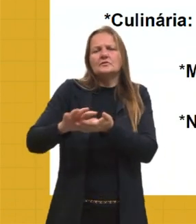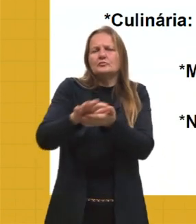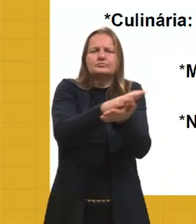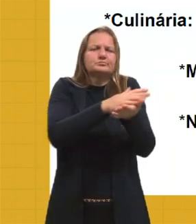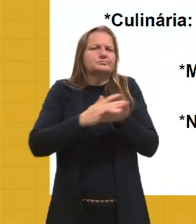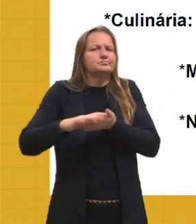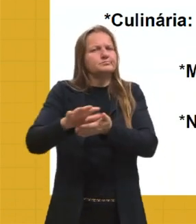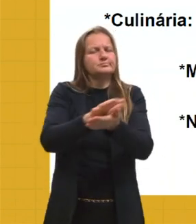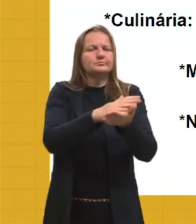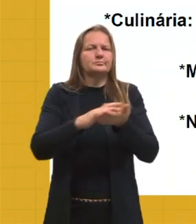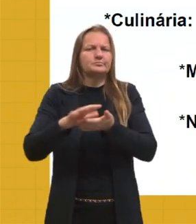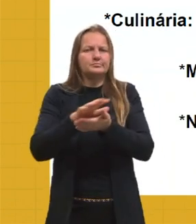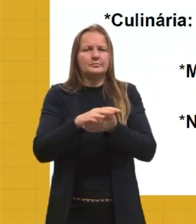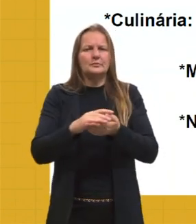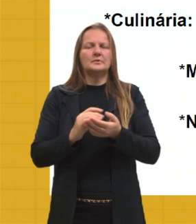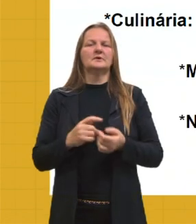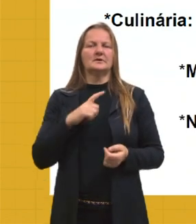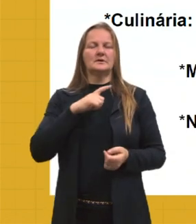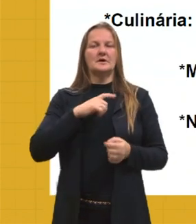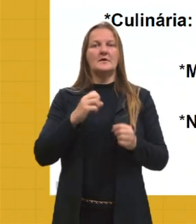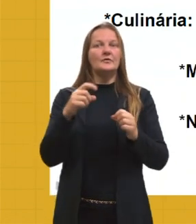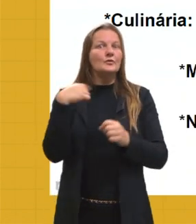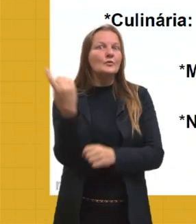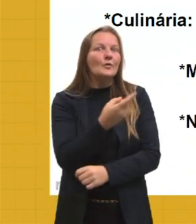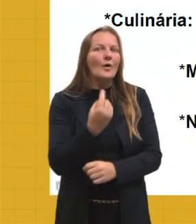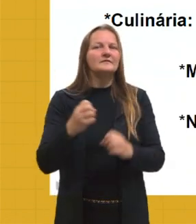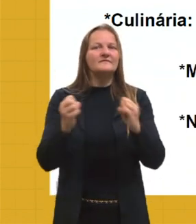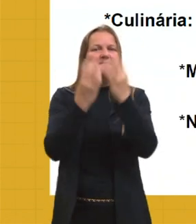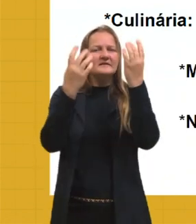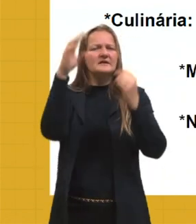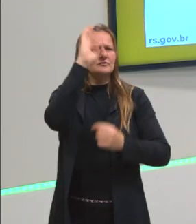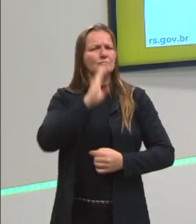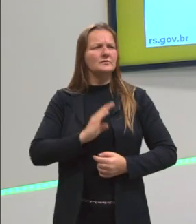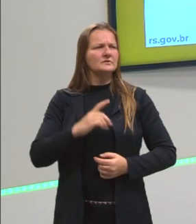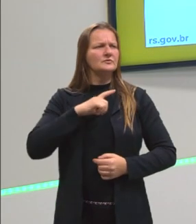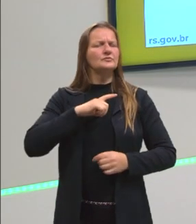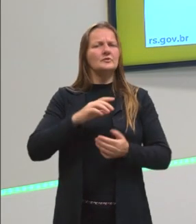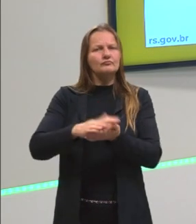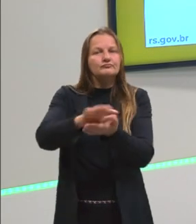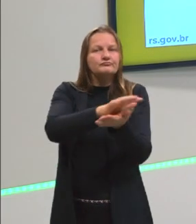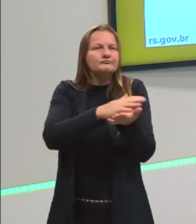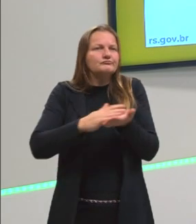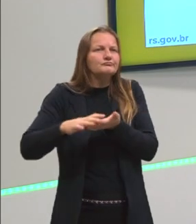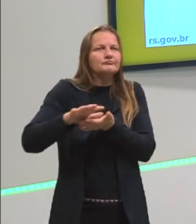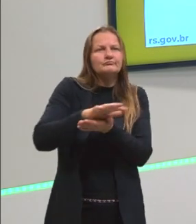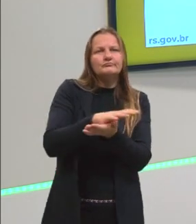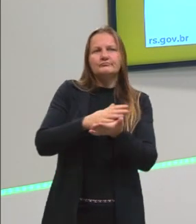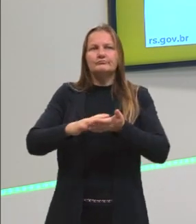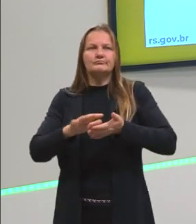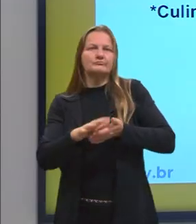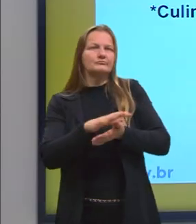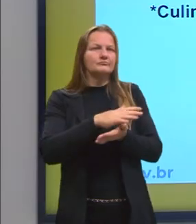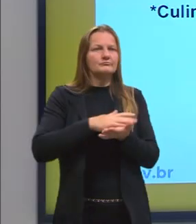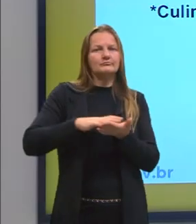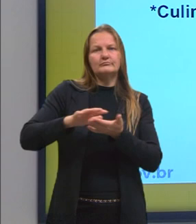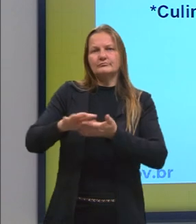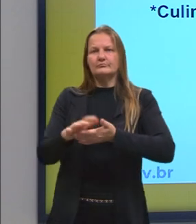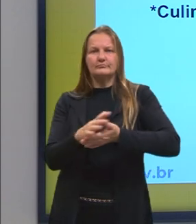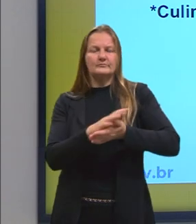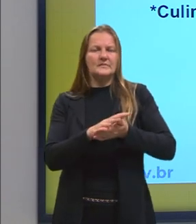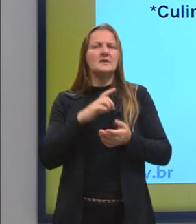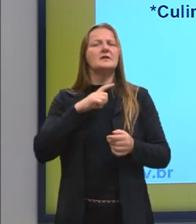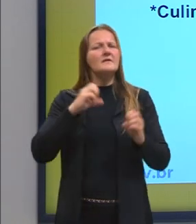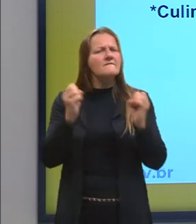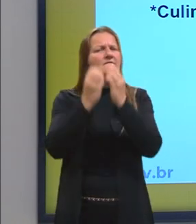das músicas das nossas festas, essas músicas, principalmente que o samba, né? Está presente em praticamente todas as